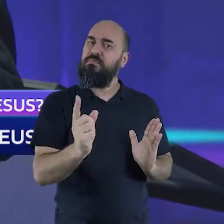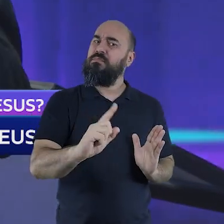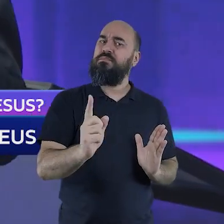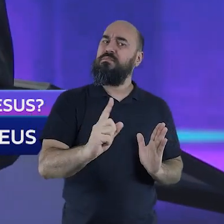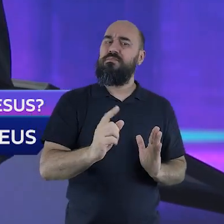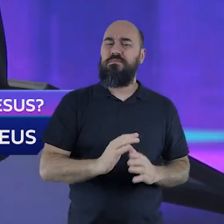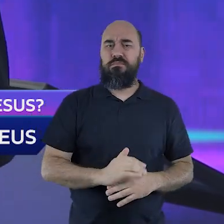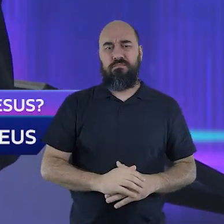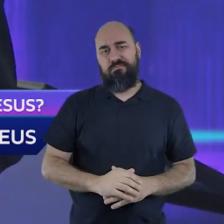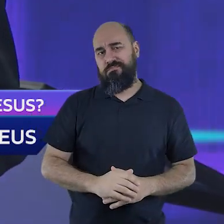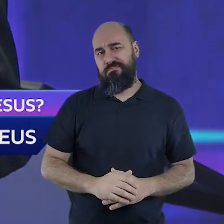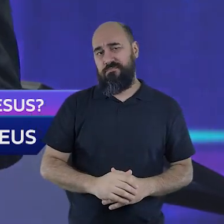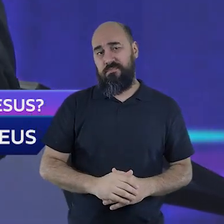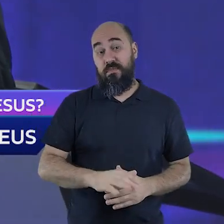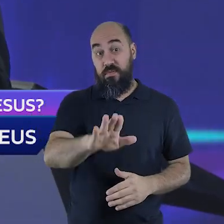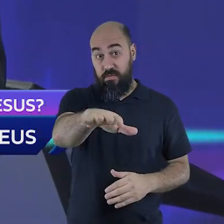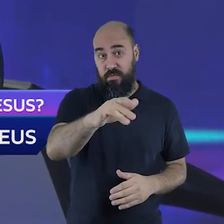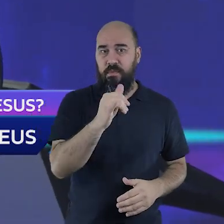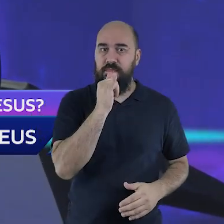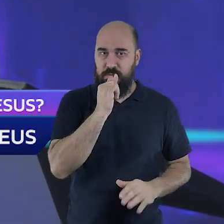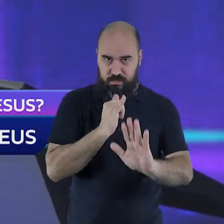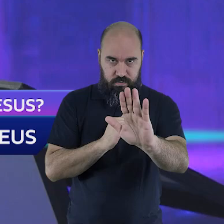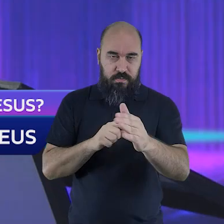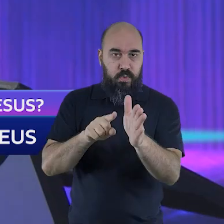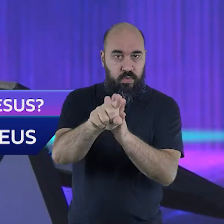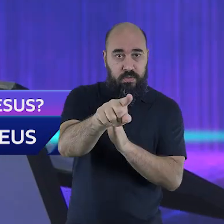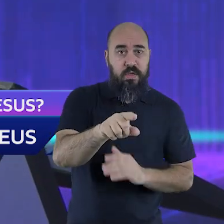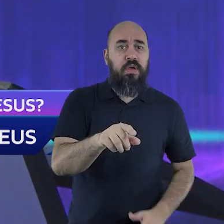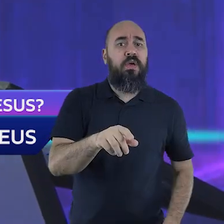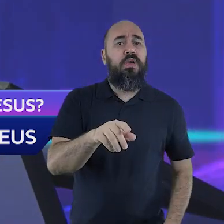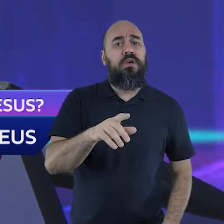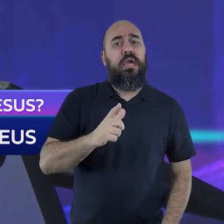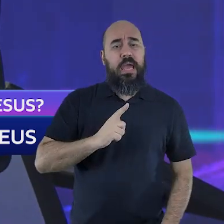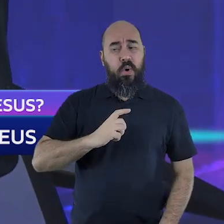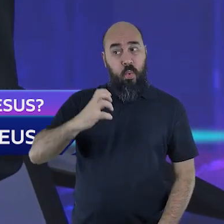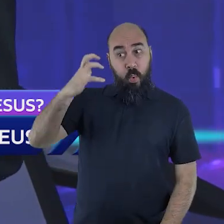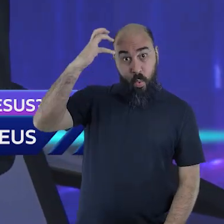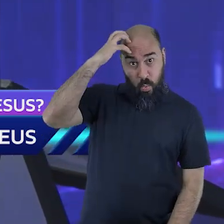assumiu o seu lugar em algo que você era culpado?